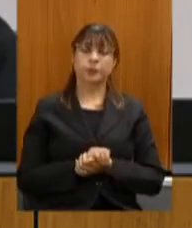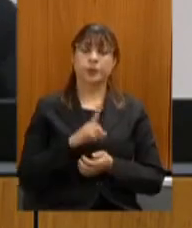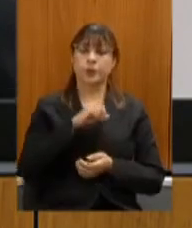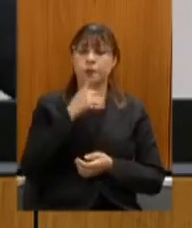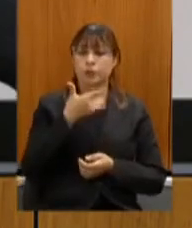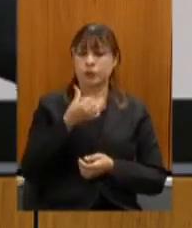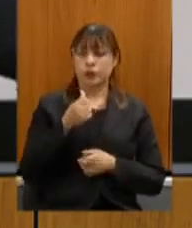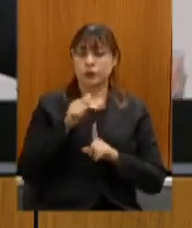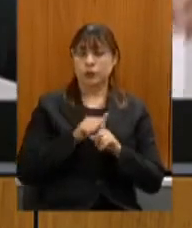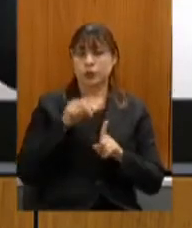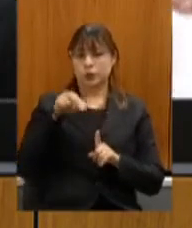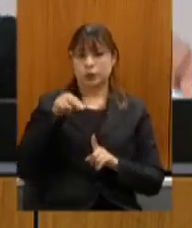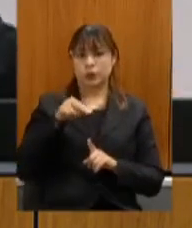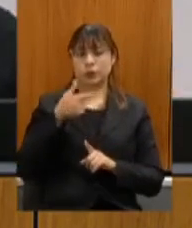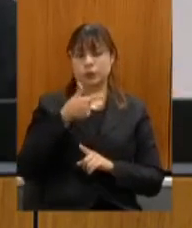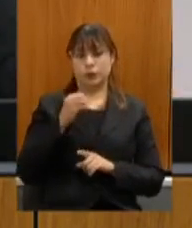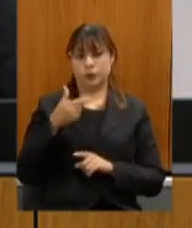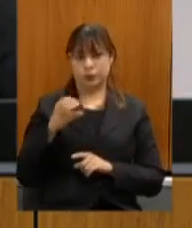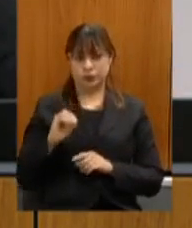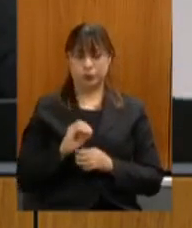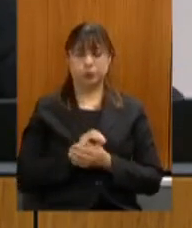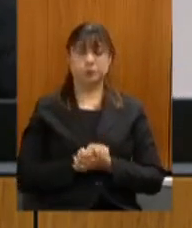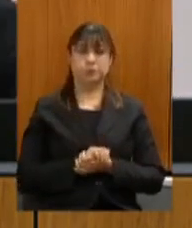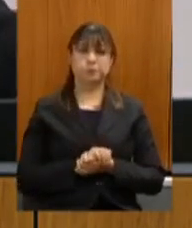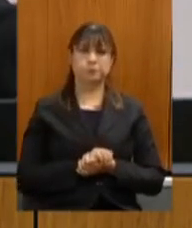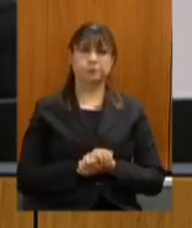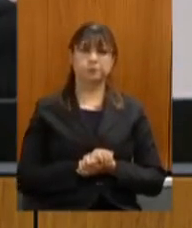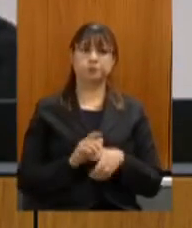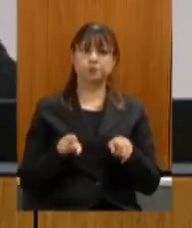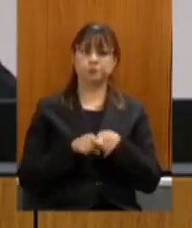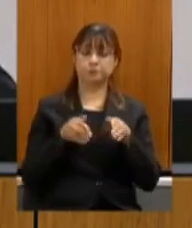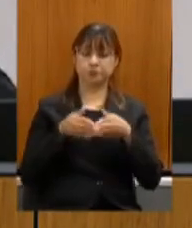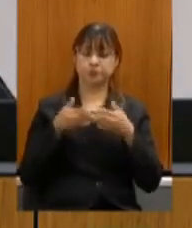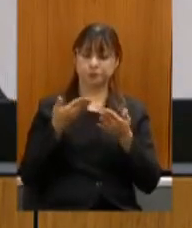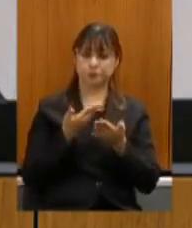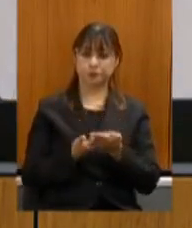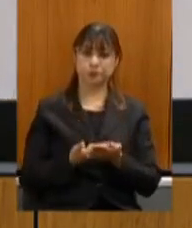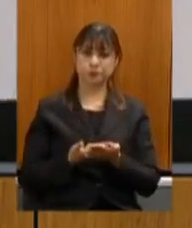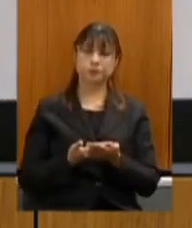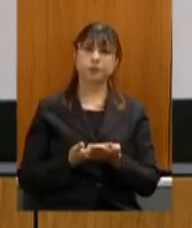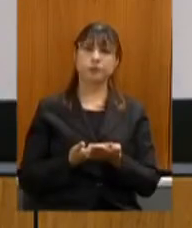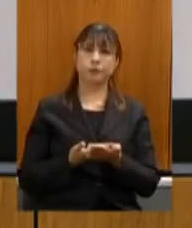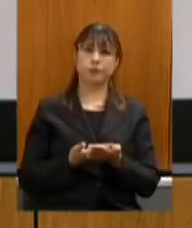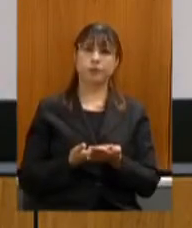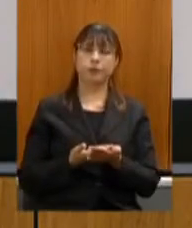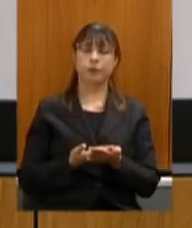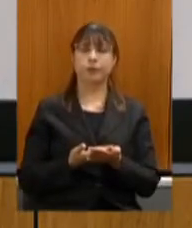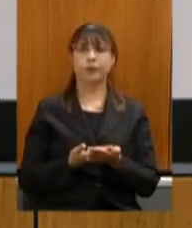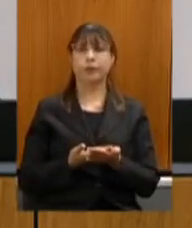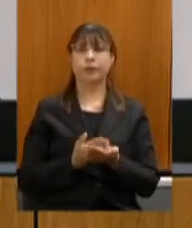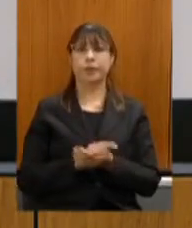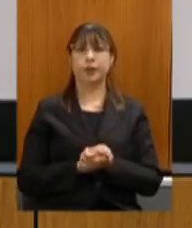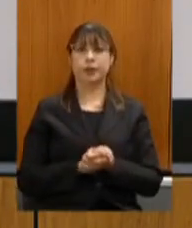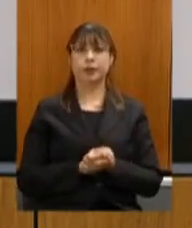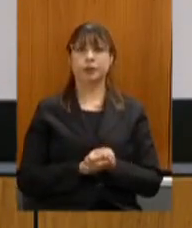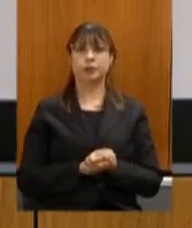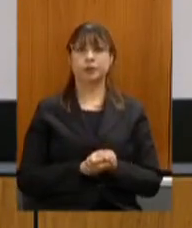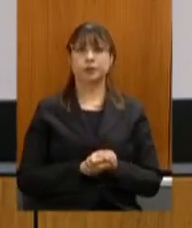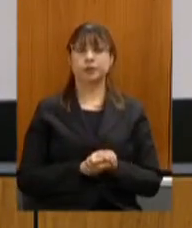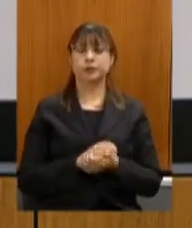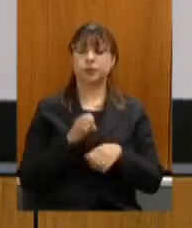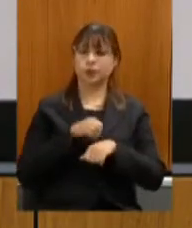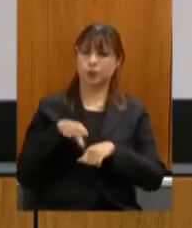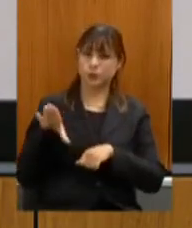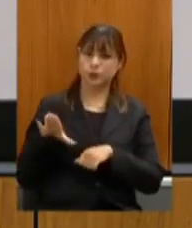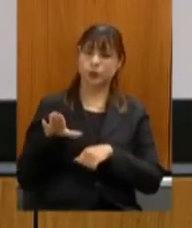de novembro de 2020 também o requerimento com o seguinte teor que seja